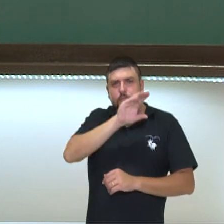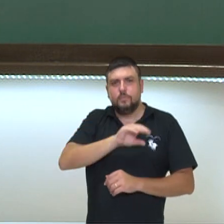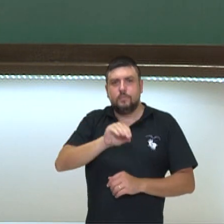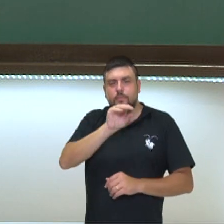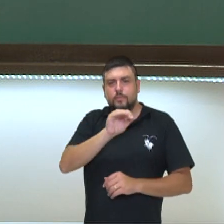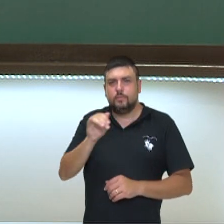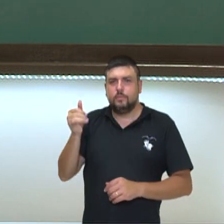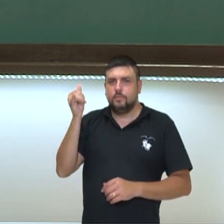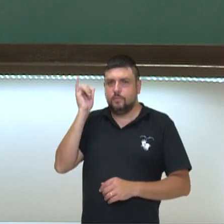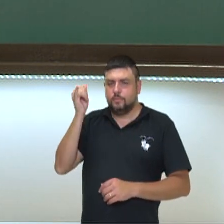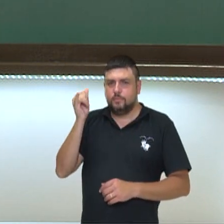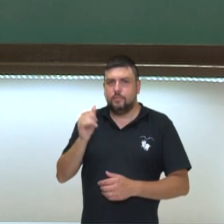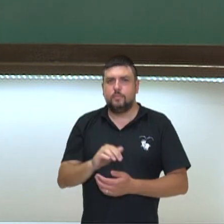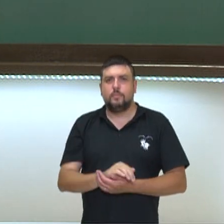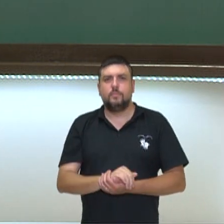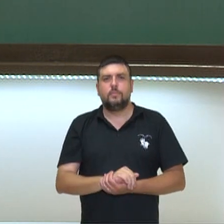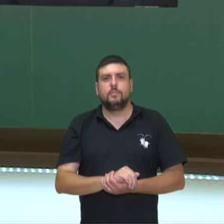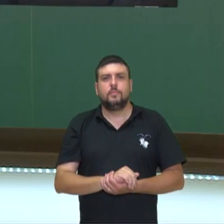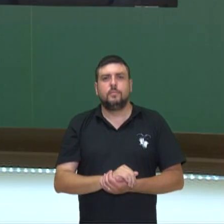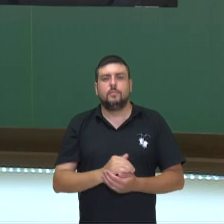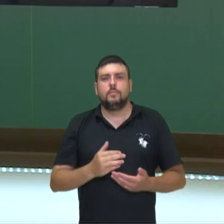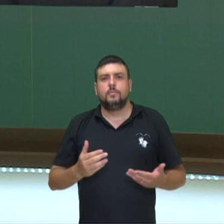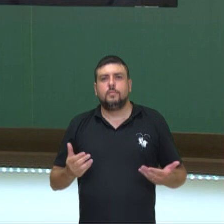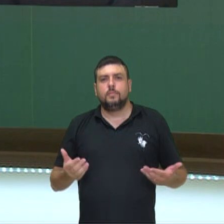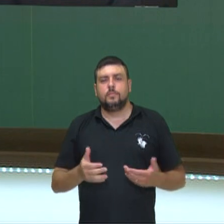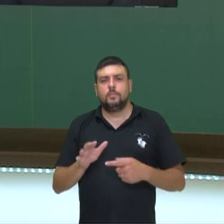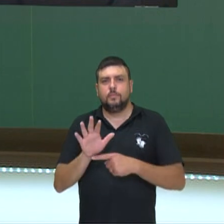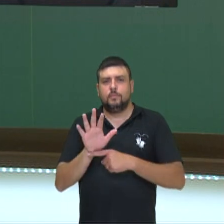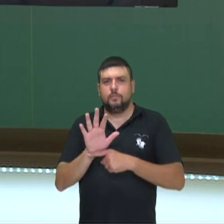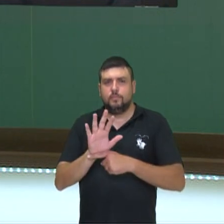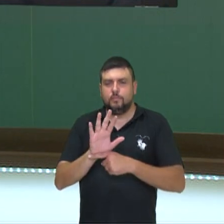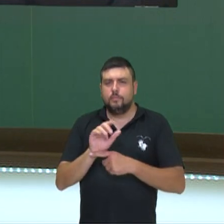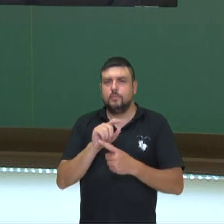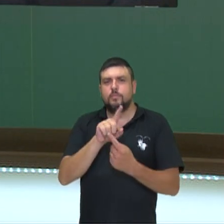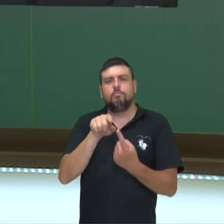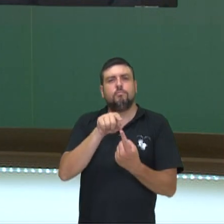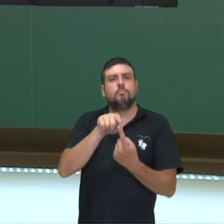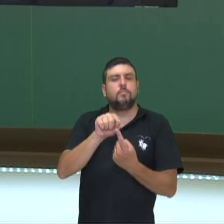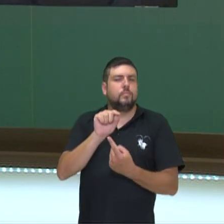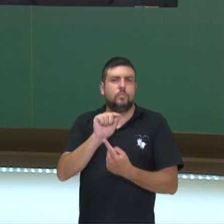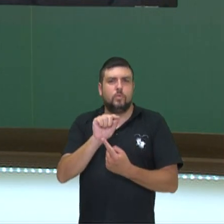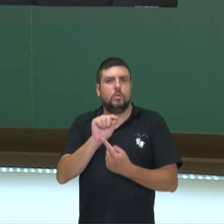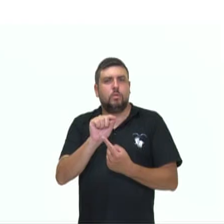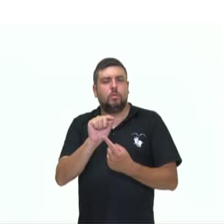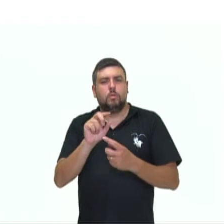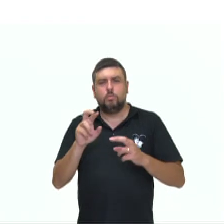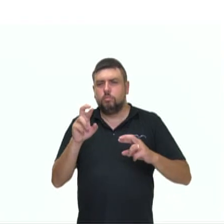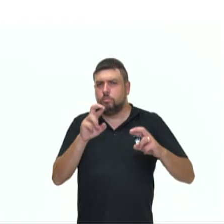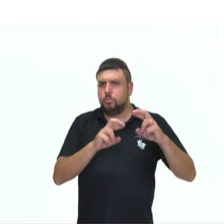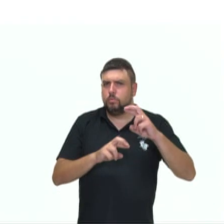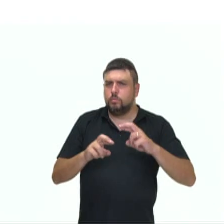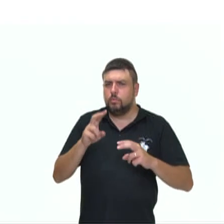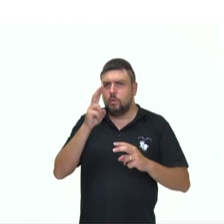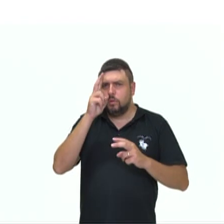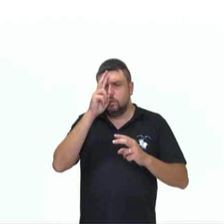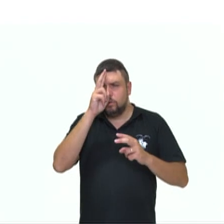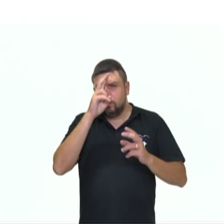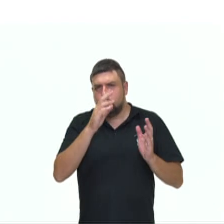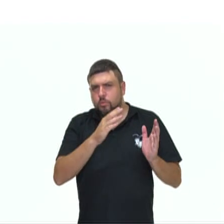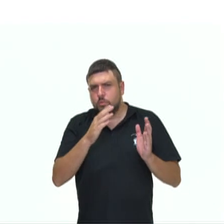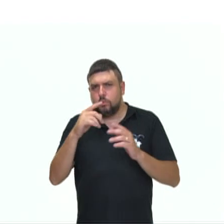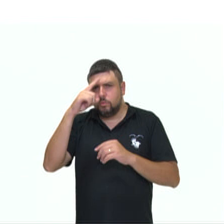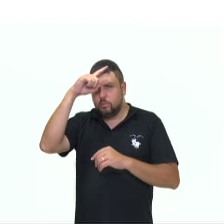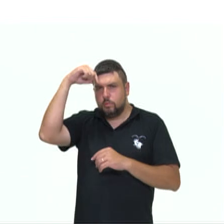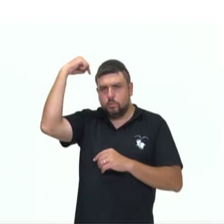contação de história. Neste vídeo, os objetivos são analisar algumas histórias sagradas e algumas tradições,